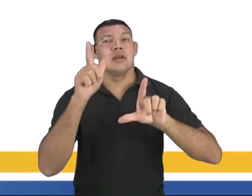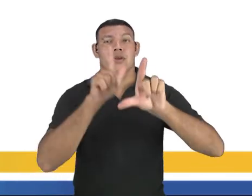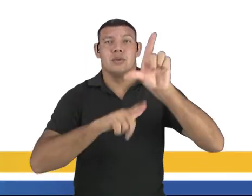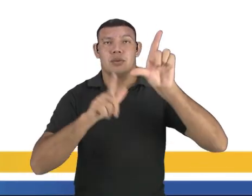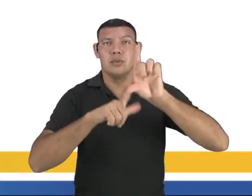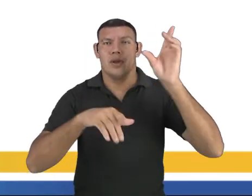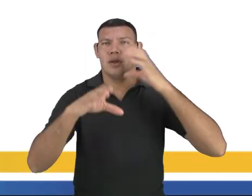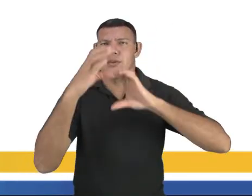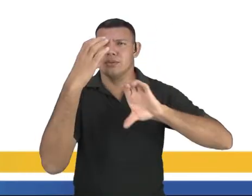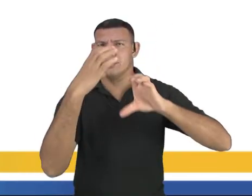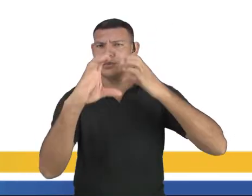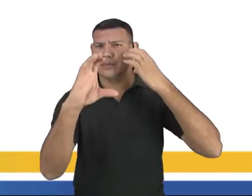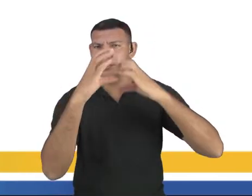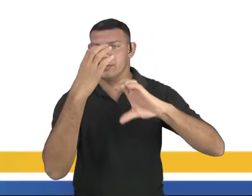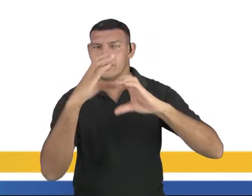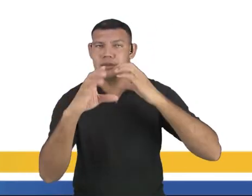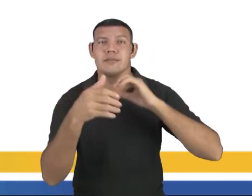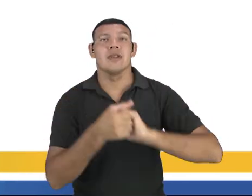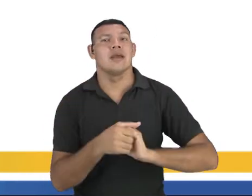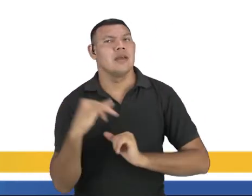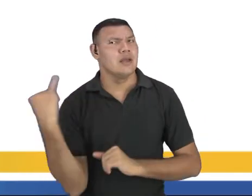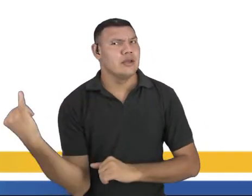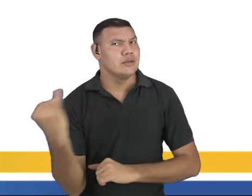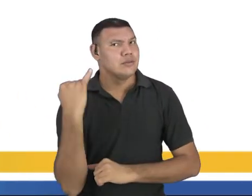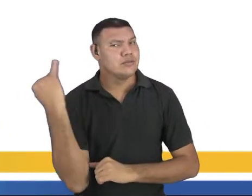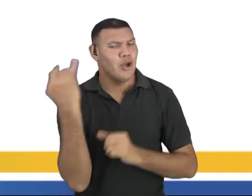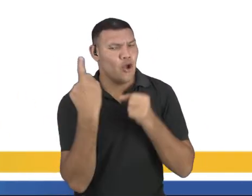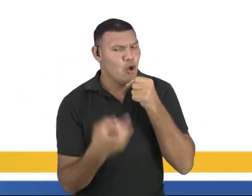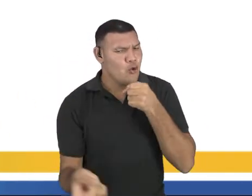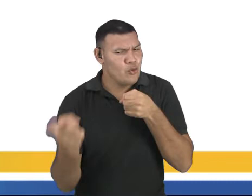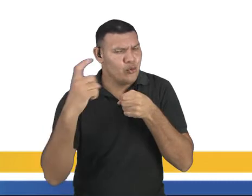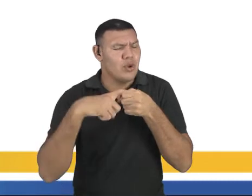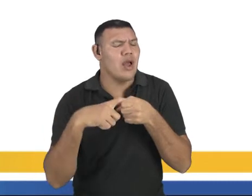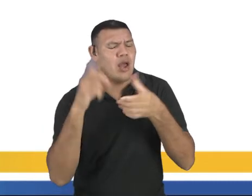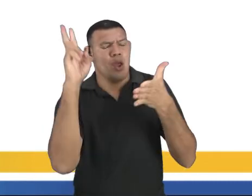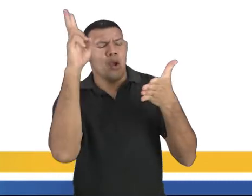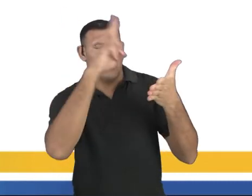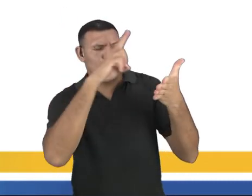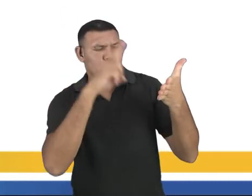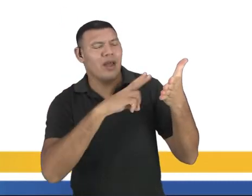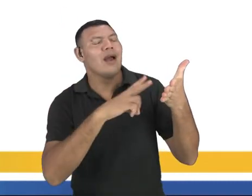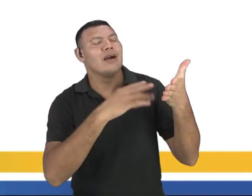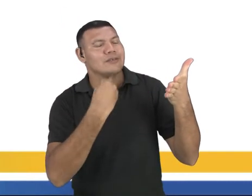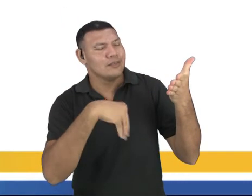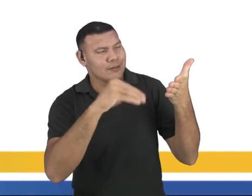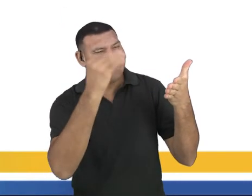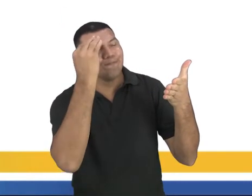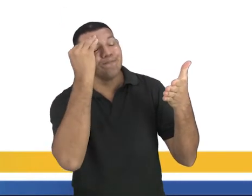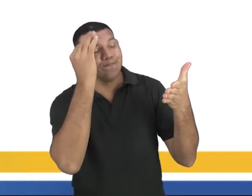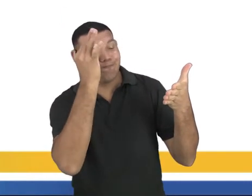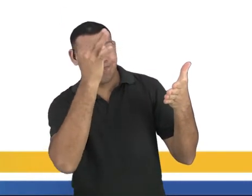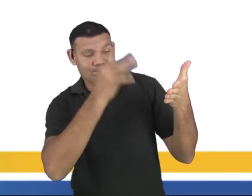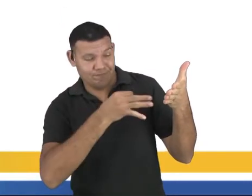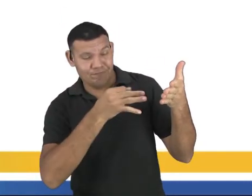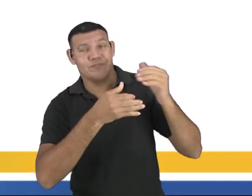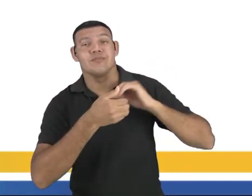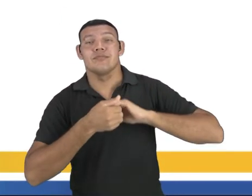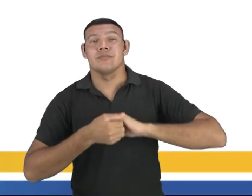que a gente volte lá, dê uma lidinha só para dar aquela conferida.